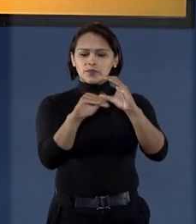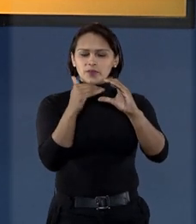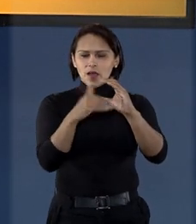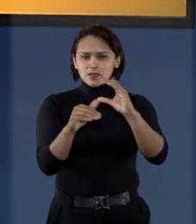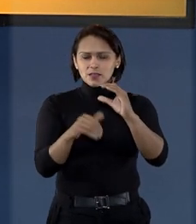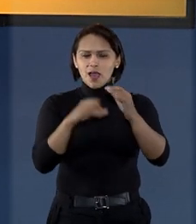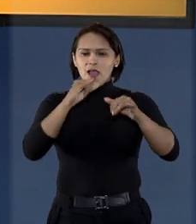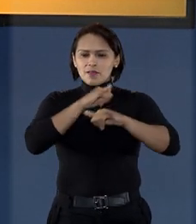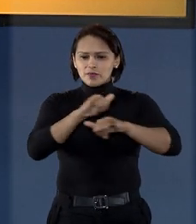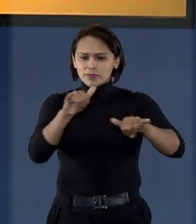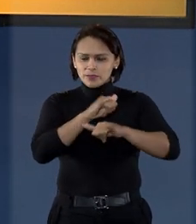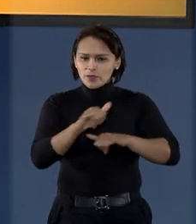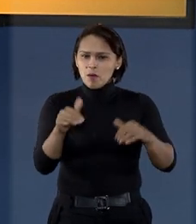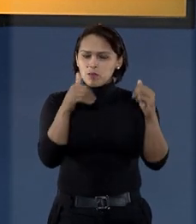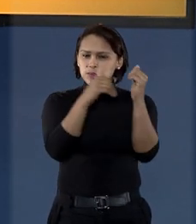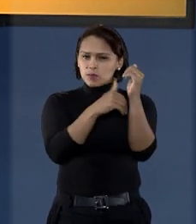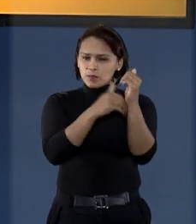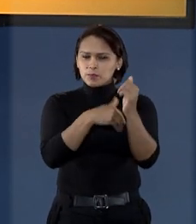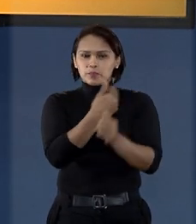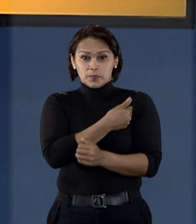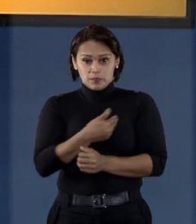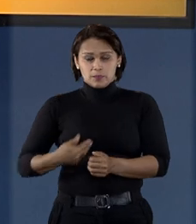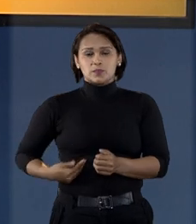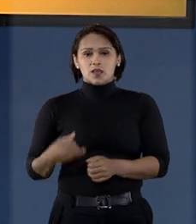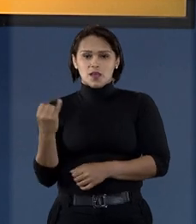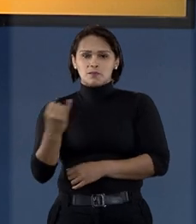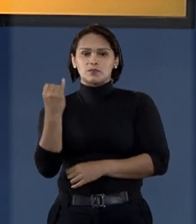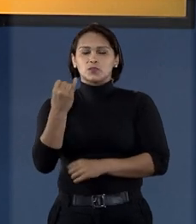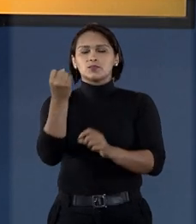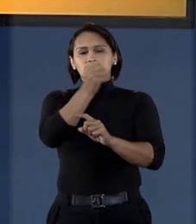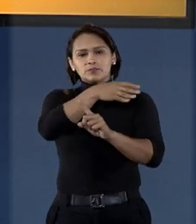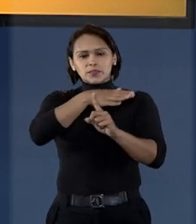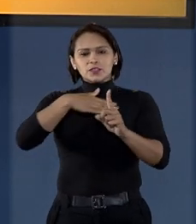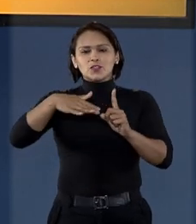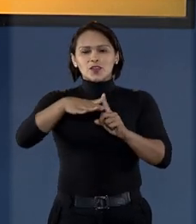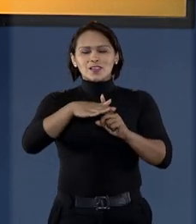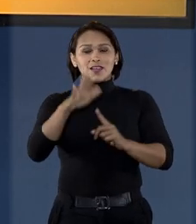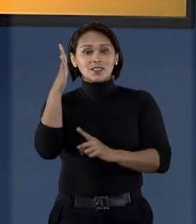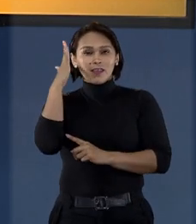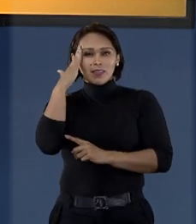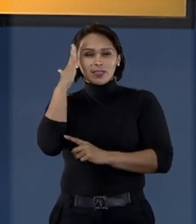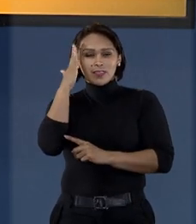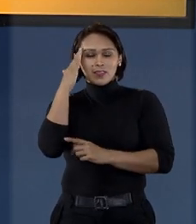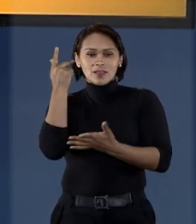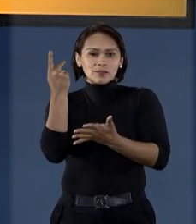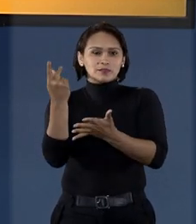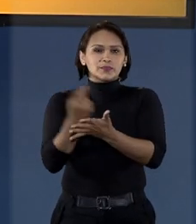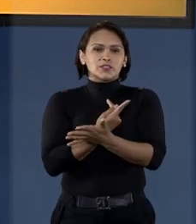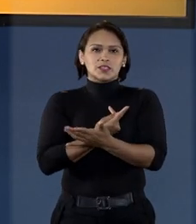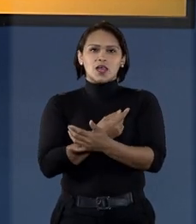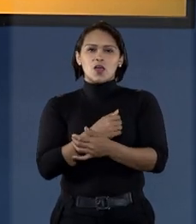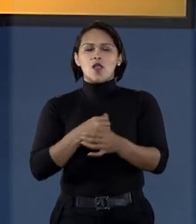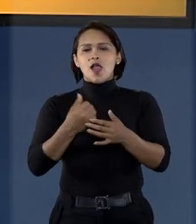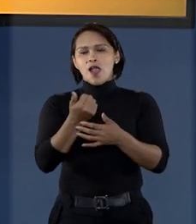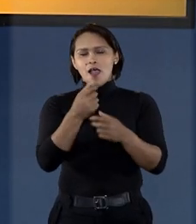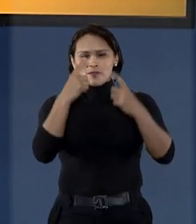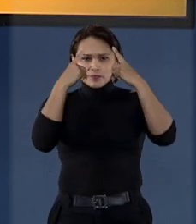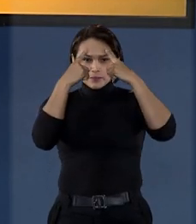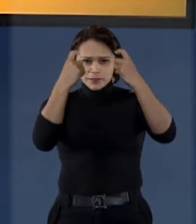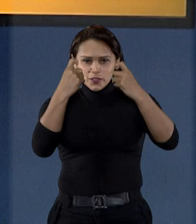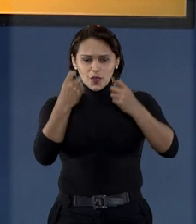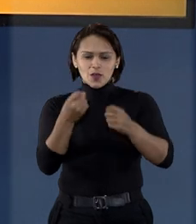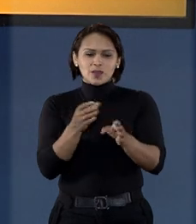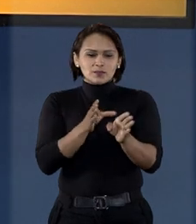acesso a dados fiéis sobre segurança pública é importante para a sociedade ter clareza sobre a situação de